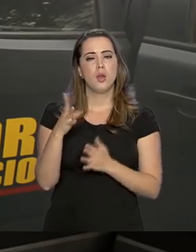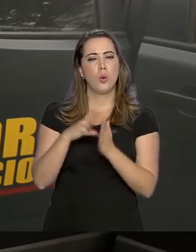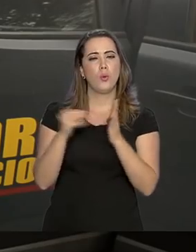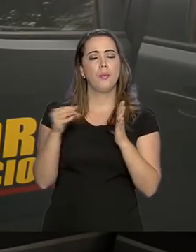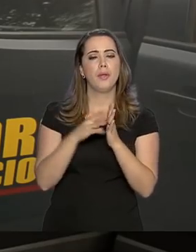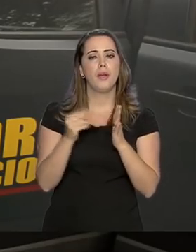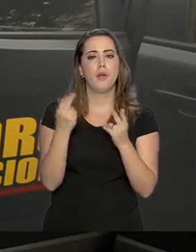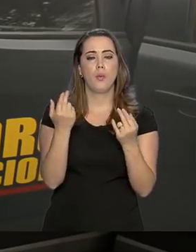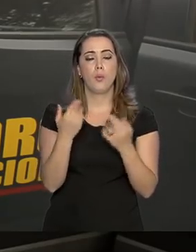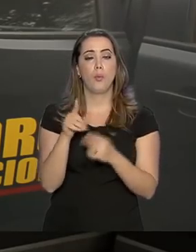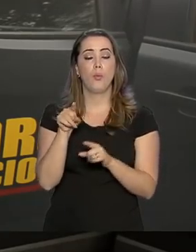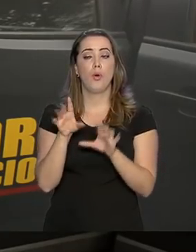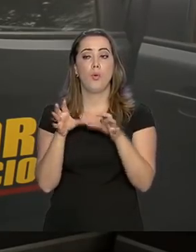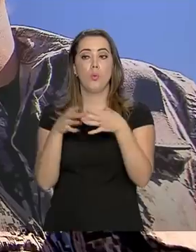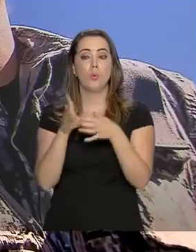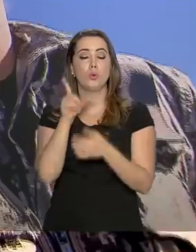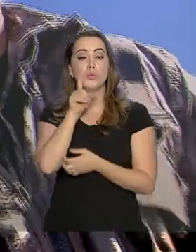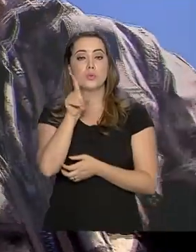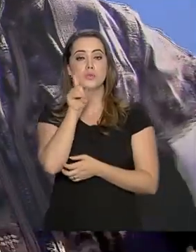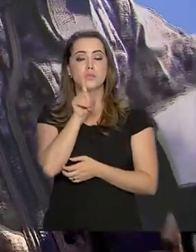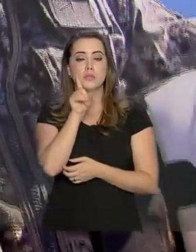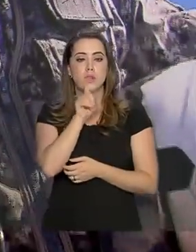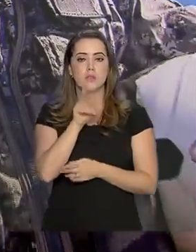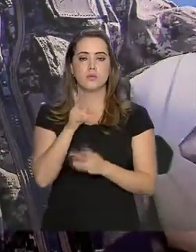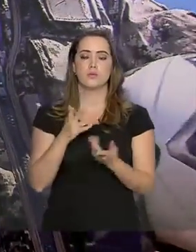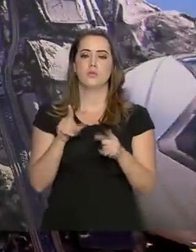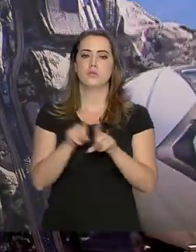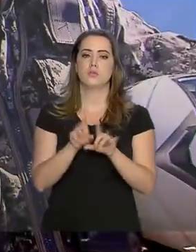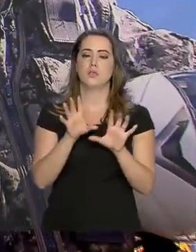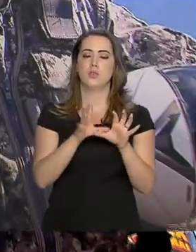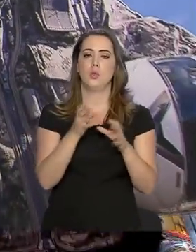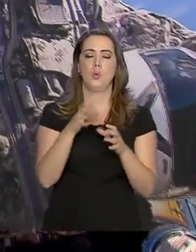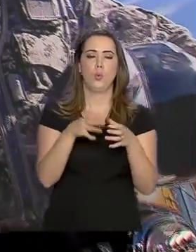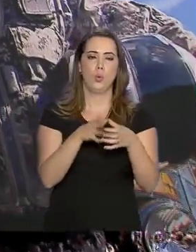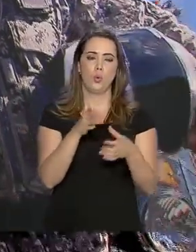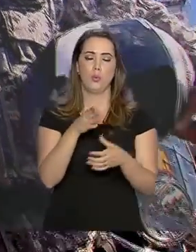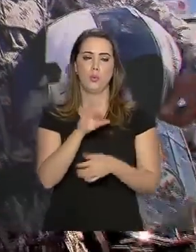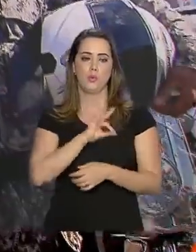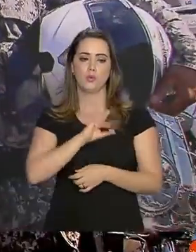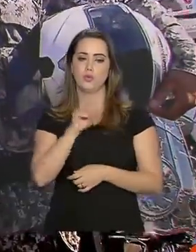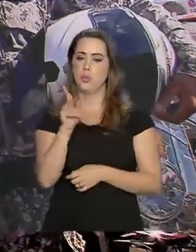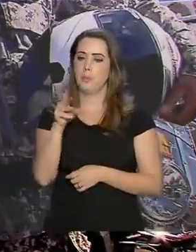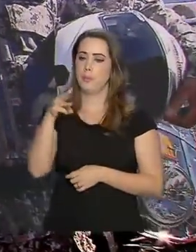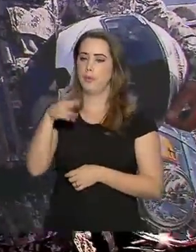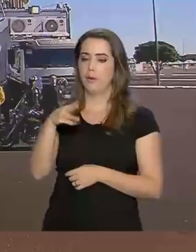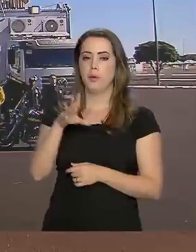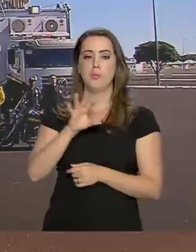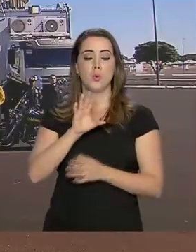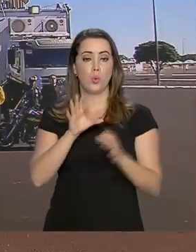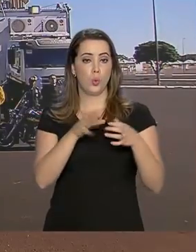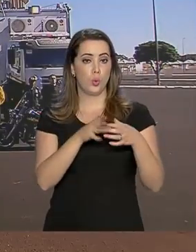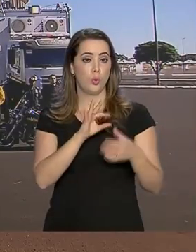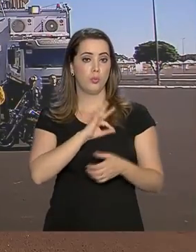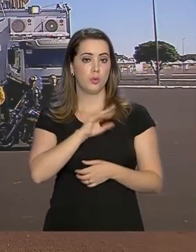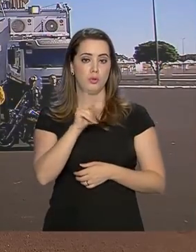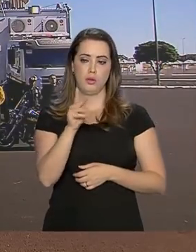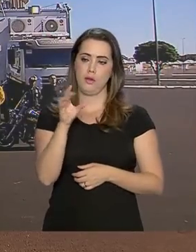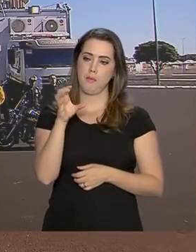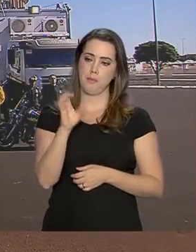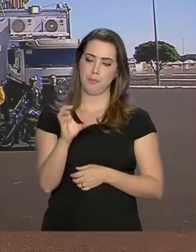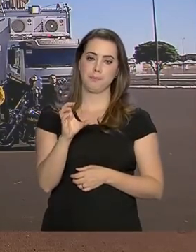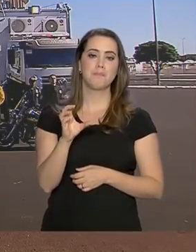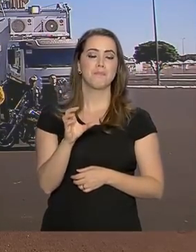de Intervenção para a Paz. O efetivo é formado por policiais militares, policiais civis, bombeiros